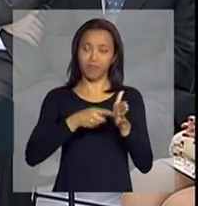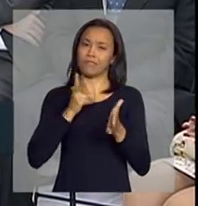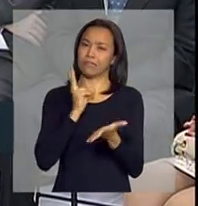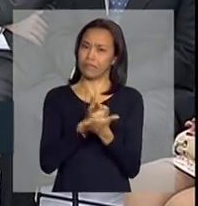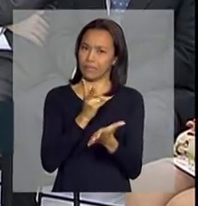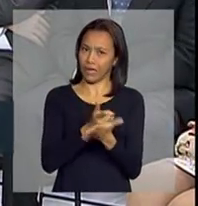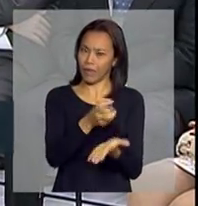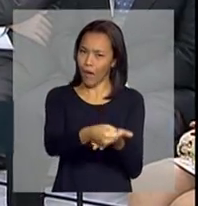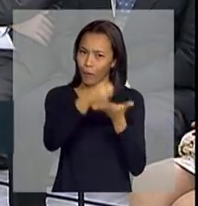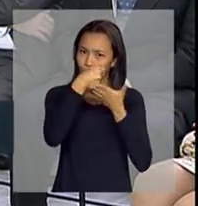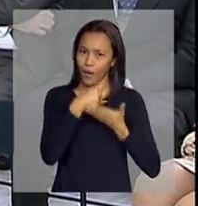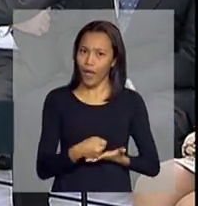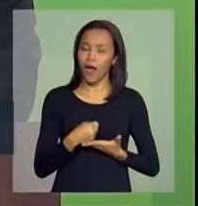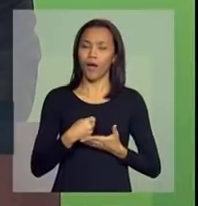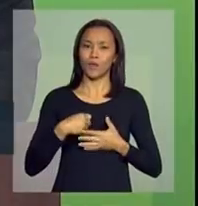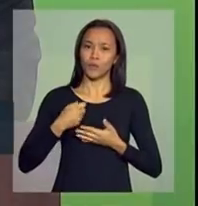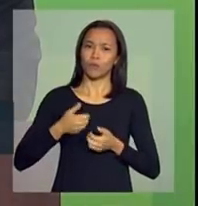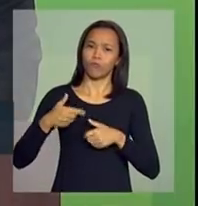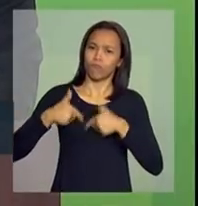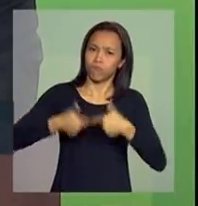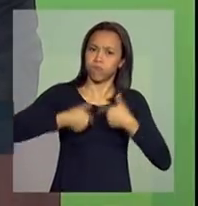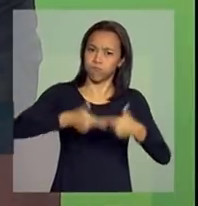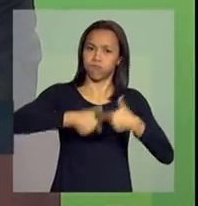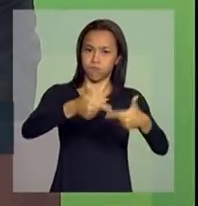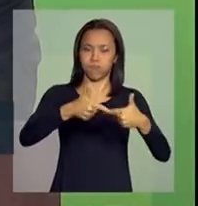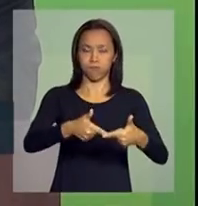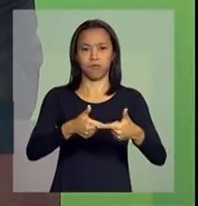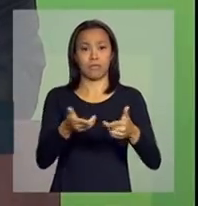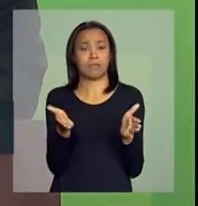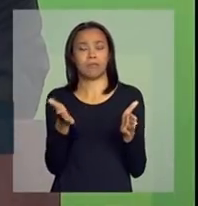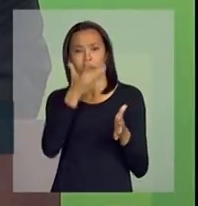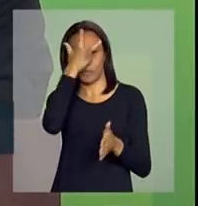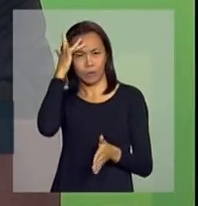apoiaram o movimento dos pequenos empreendedores.